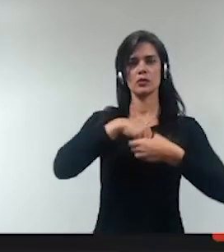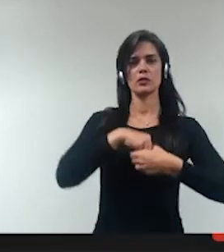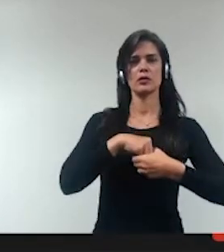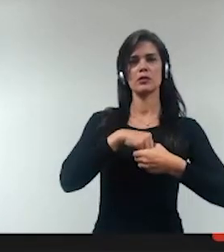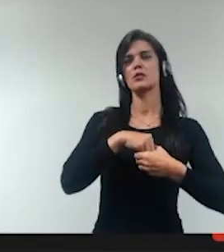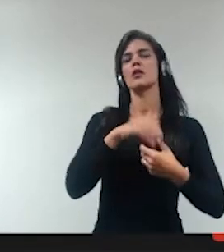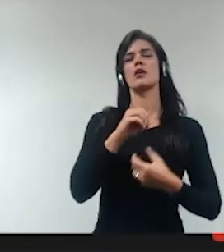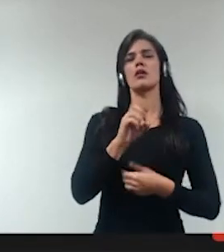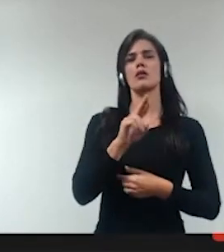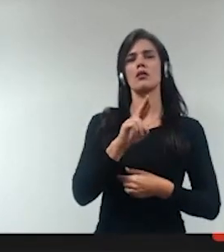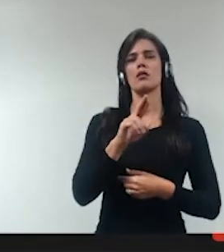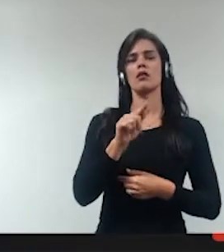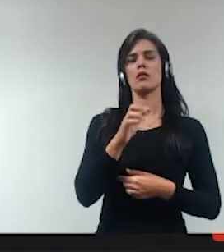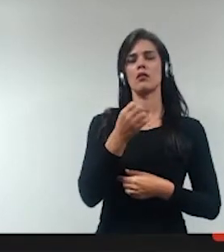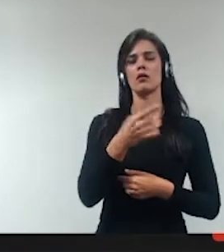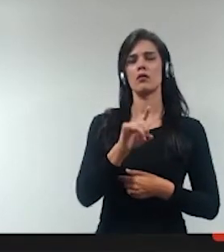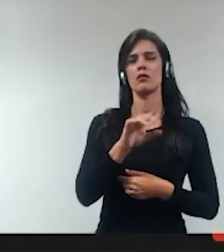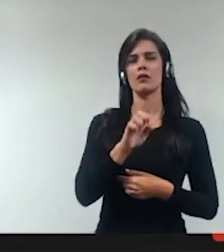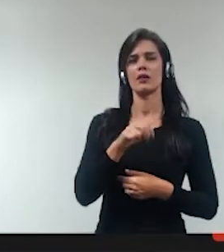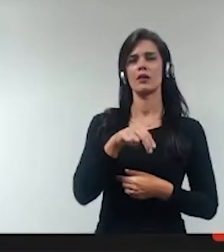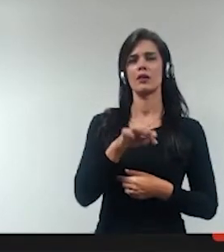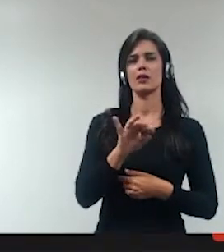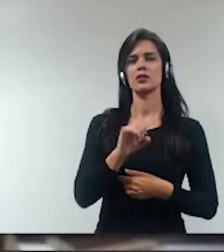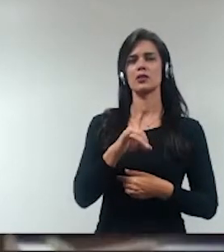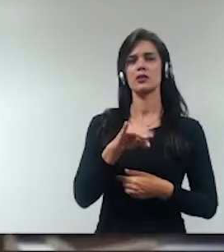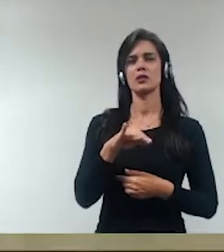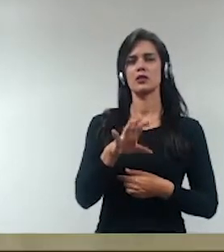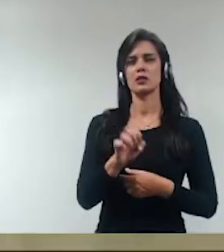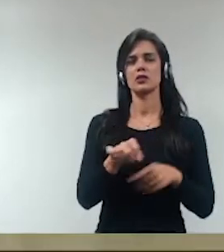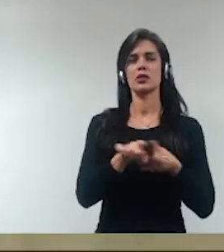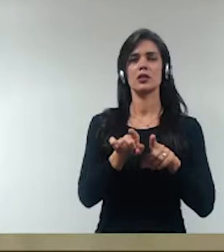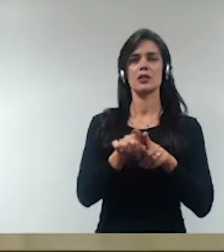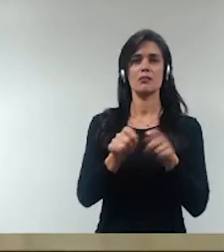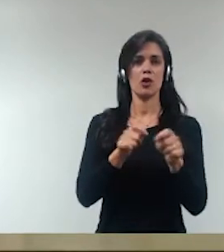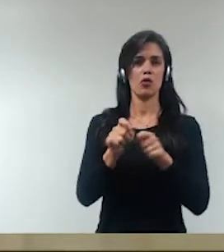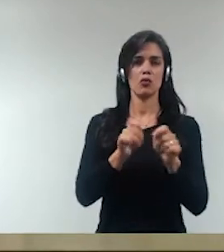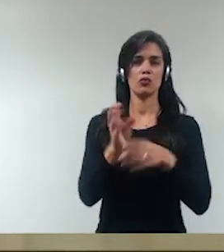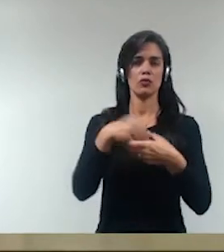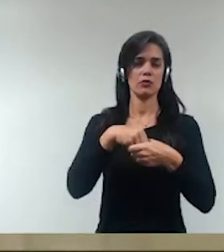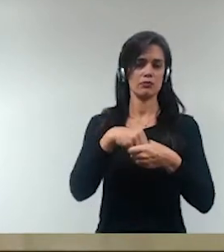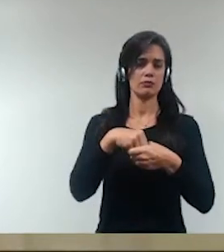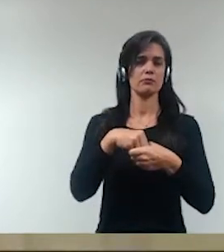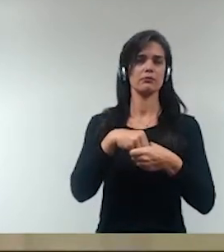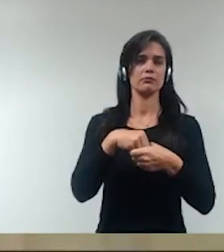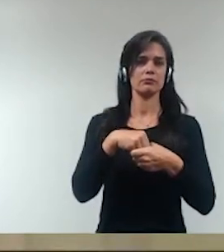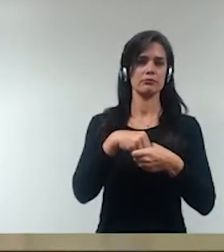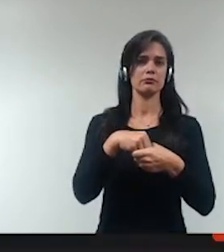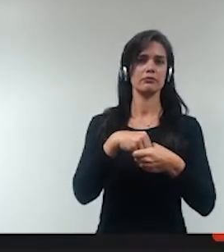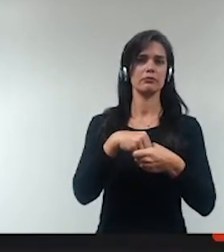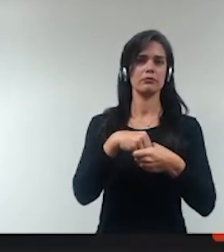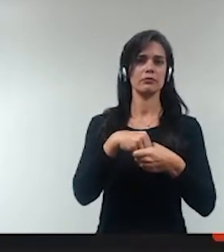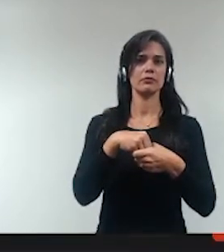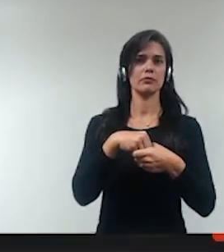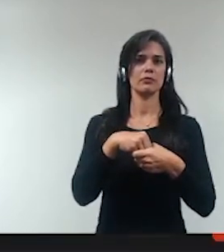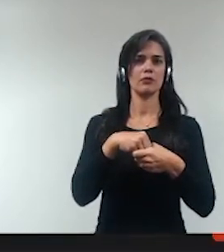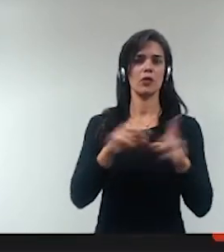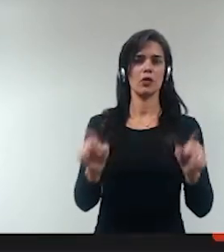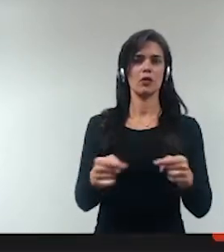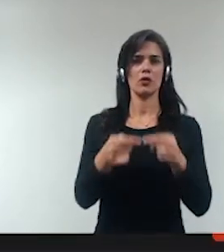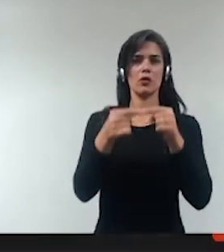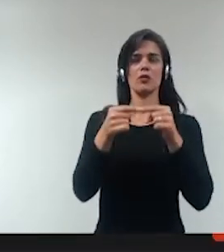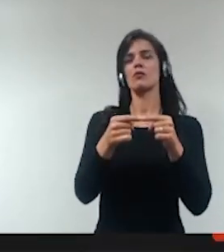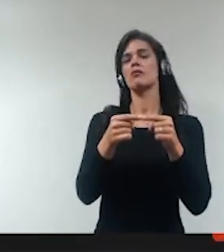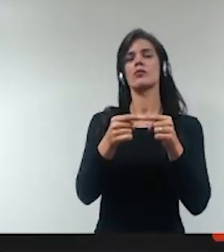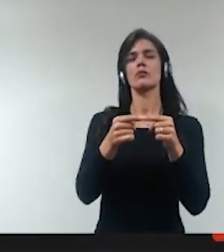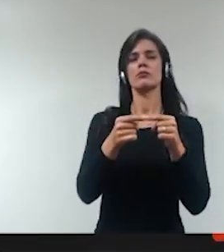suas entidades, né. E implementar controles internos, fundamentados na gestão de risco, que